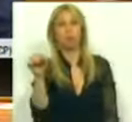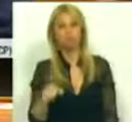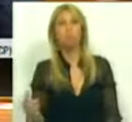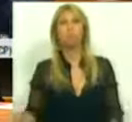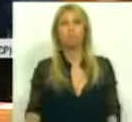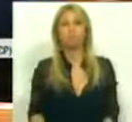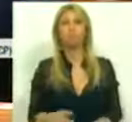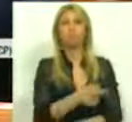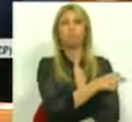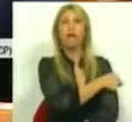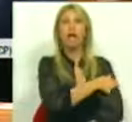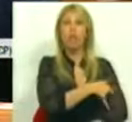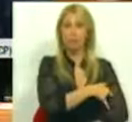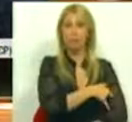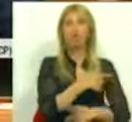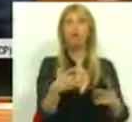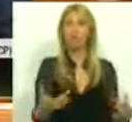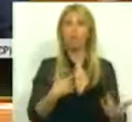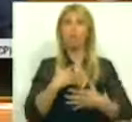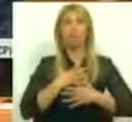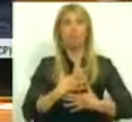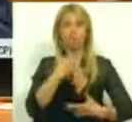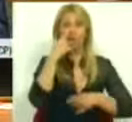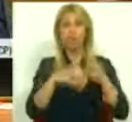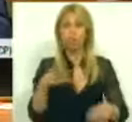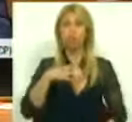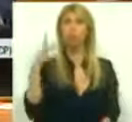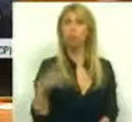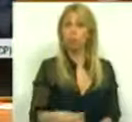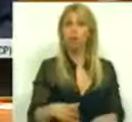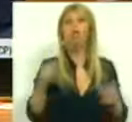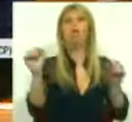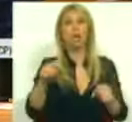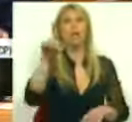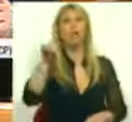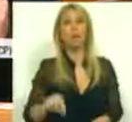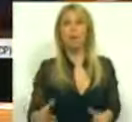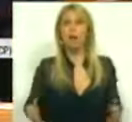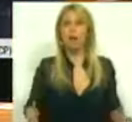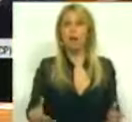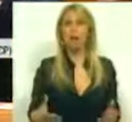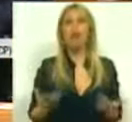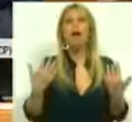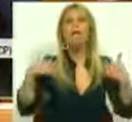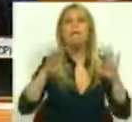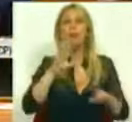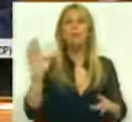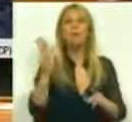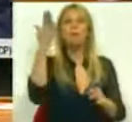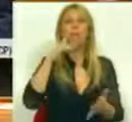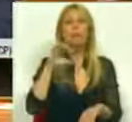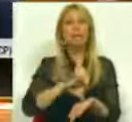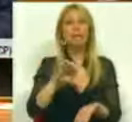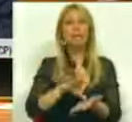Representante do pulsar dos portugueses, também. Mas é, sobretudo, uma sede de soluções e de